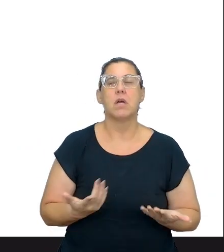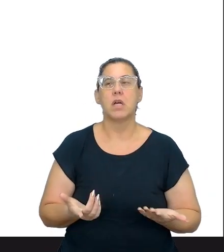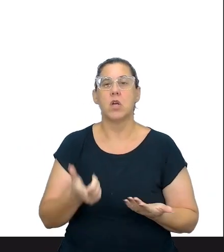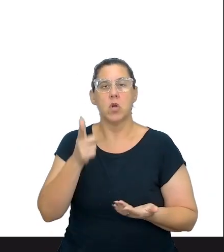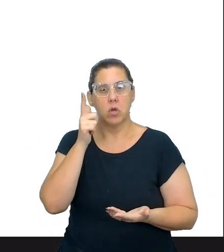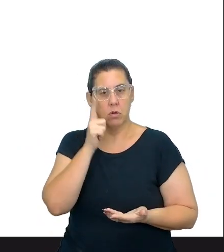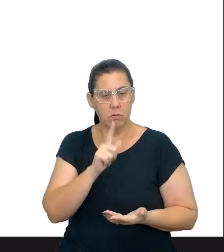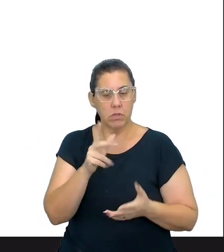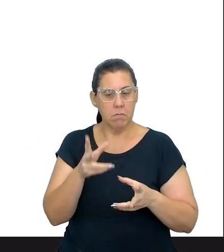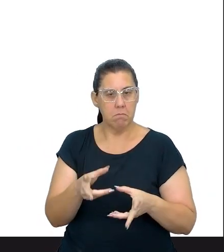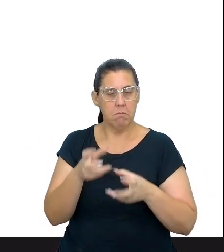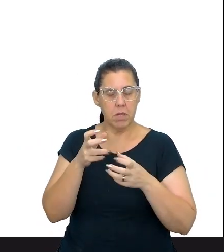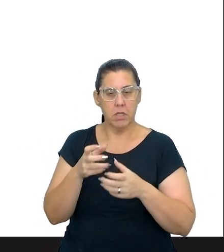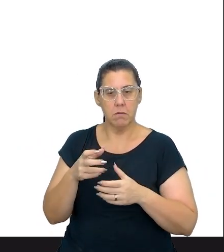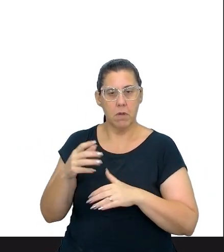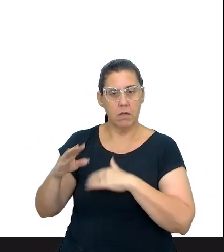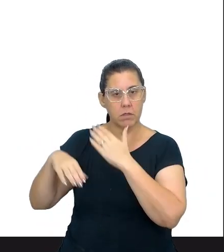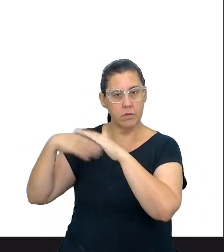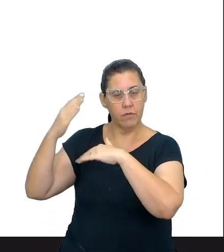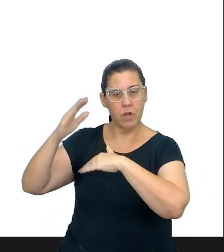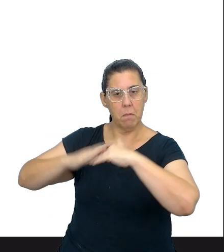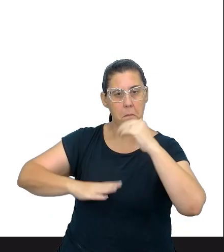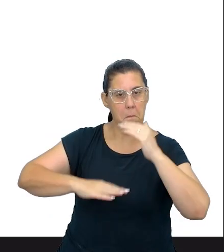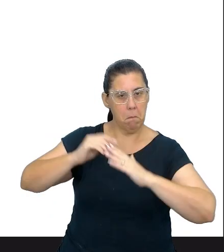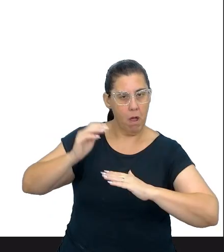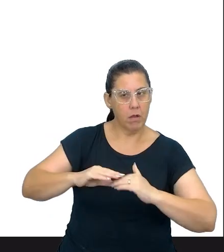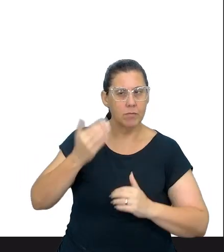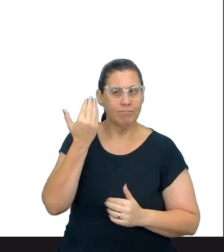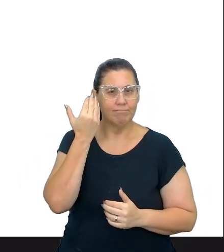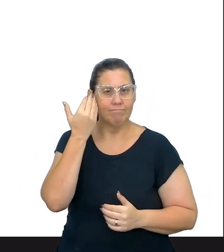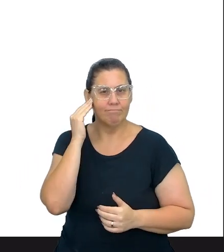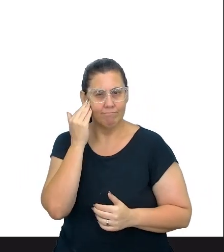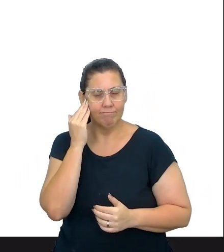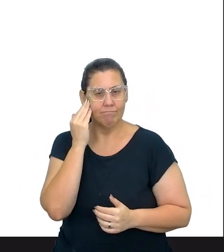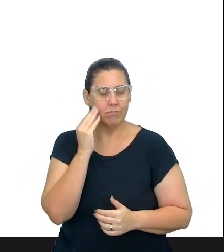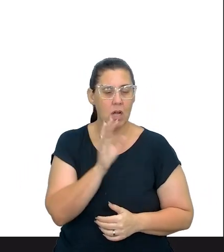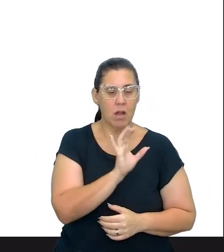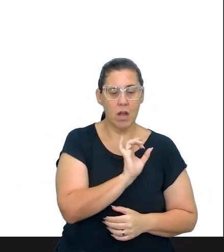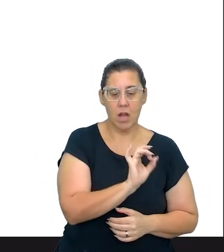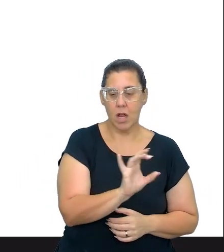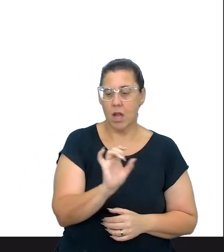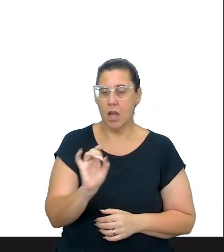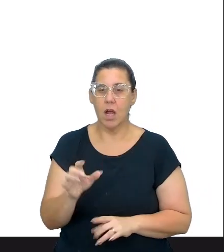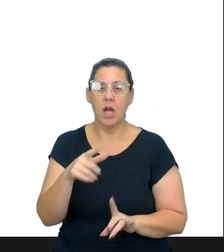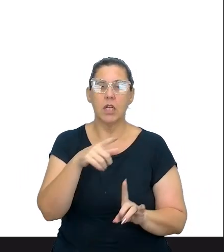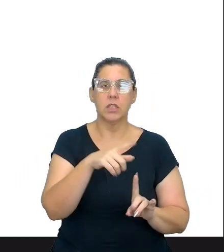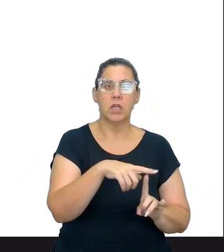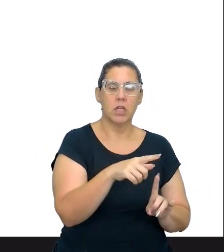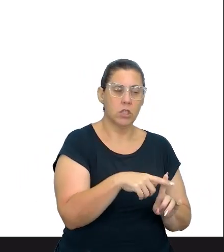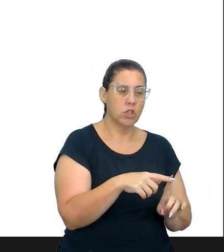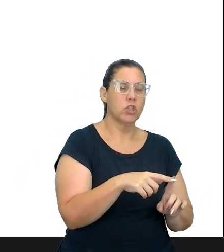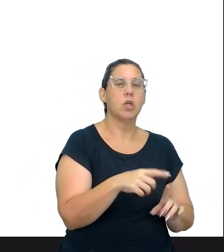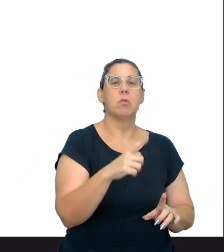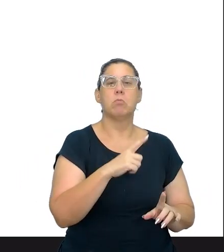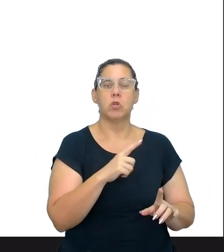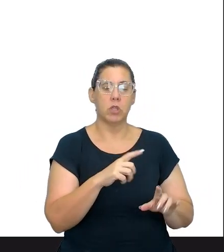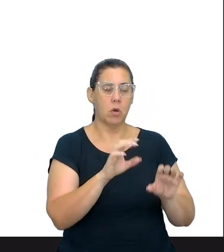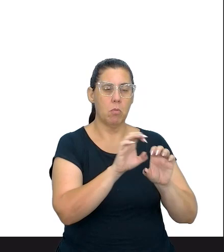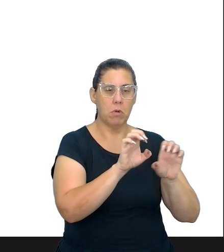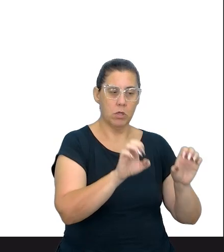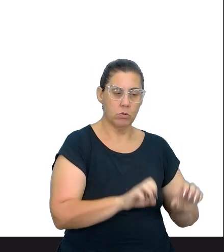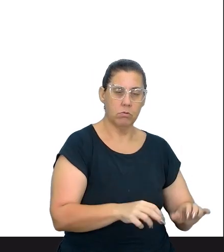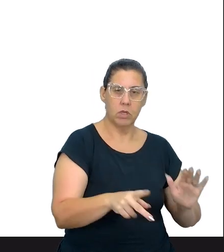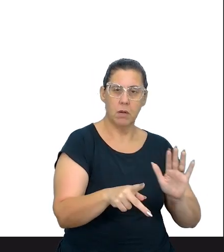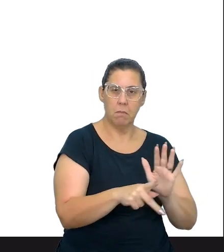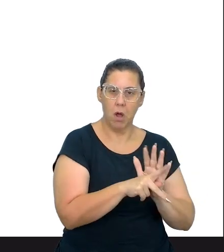consiga desenvolver a habilidade de compreender que cada tipo de texto existe uma composição, uma estruturação